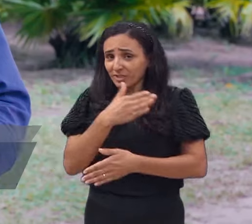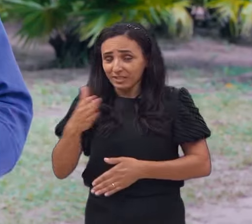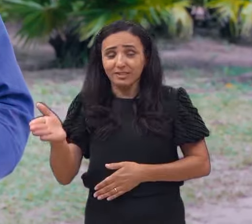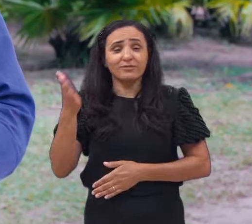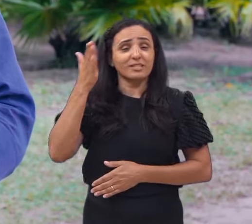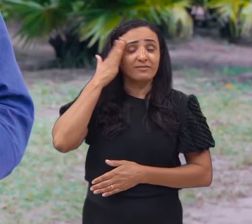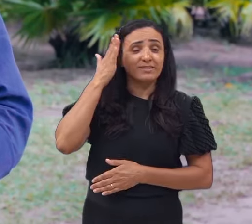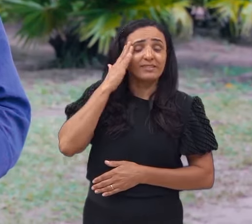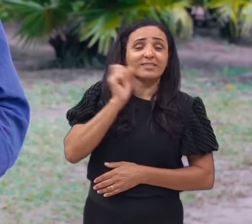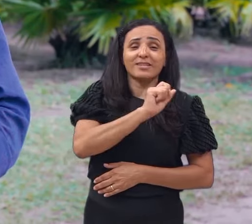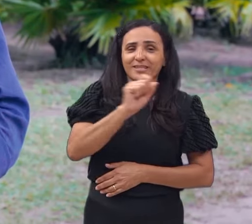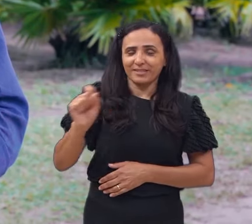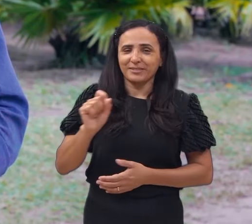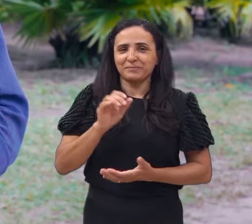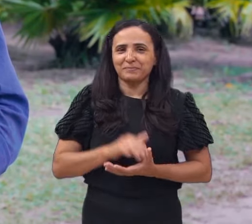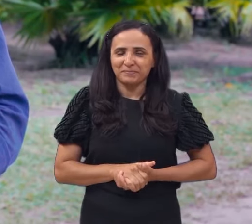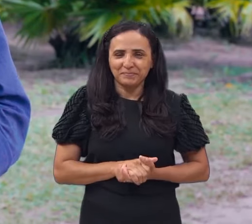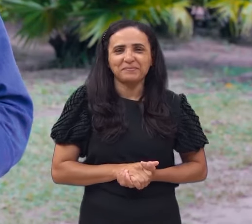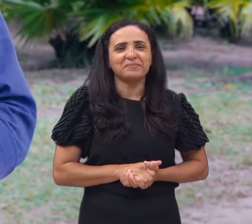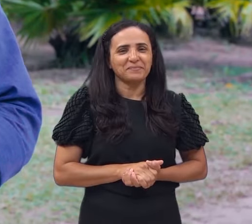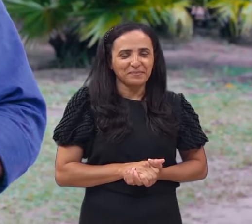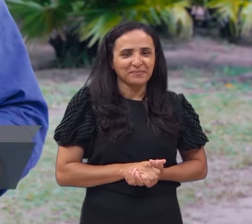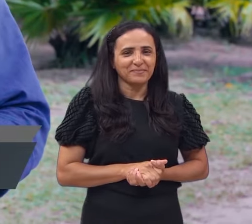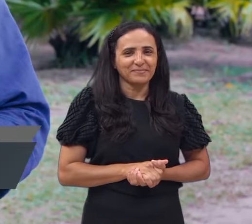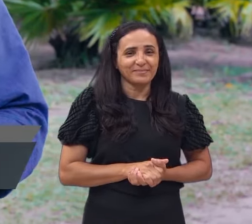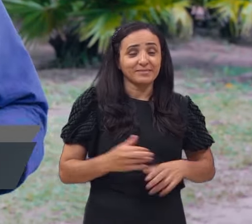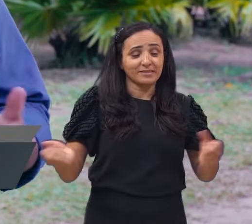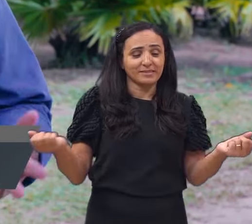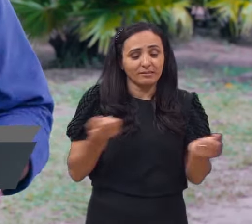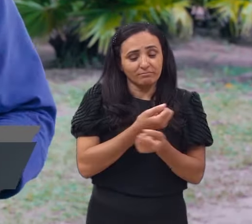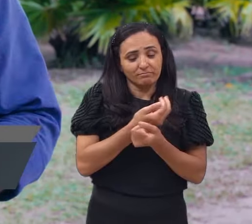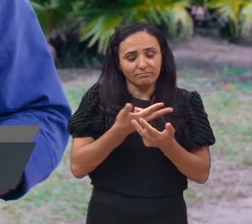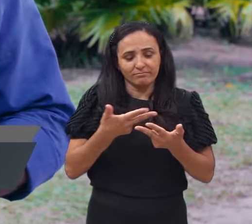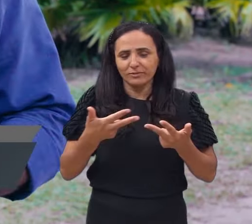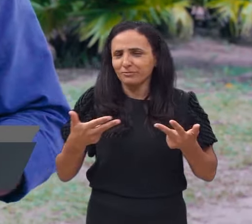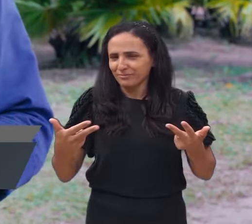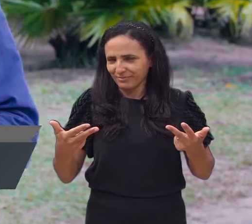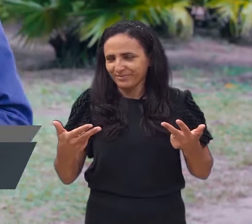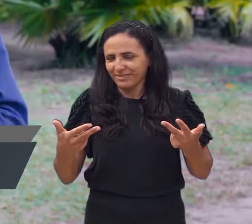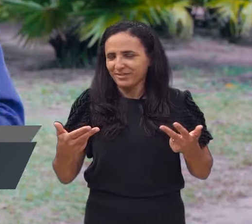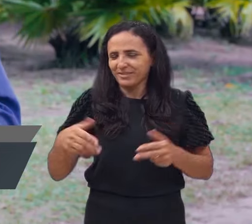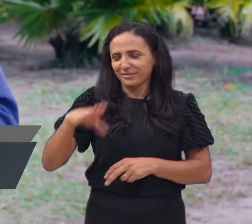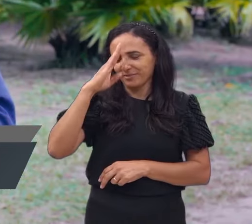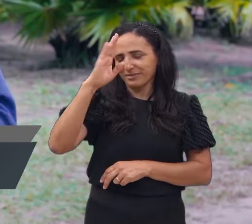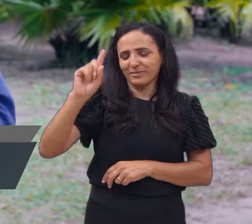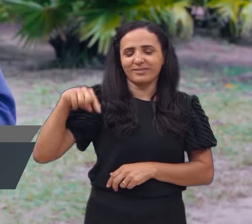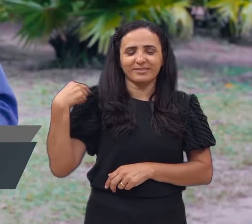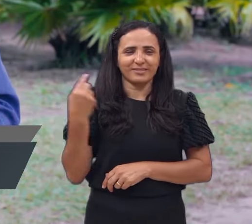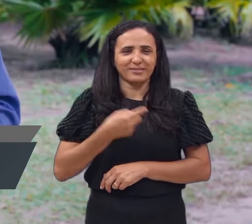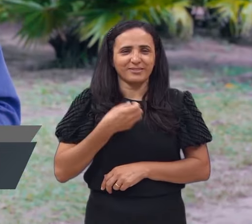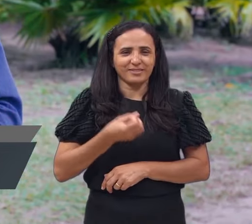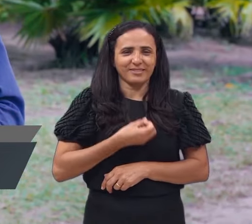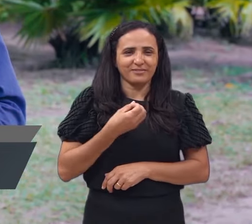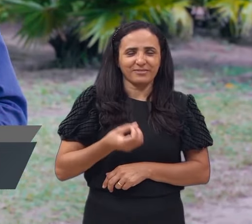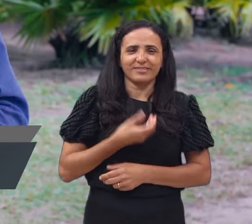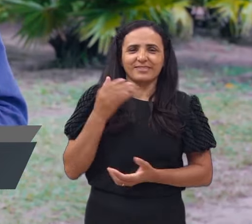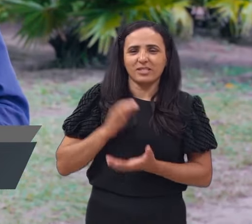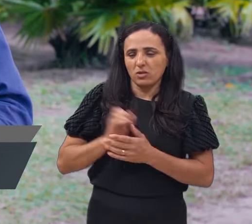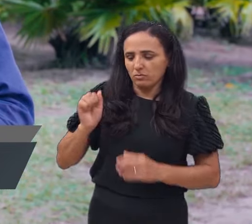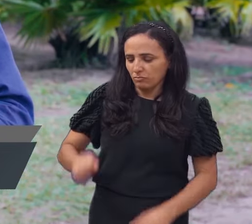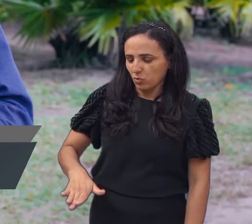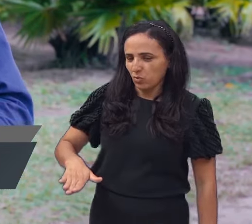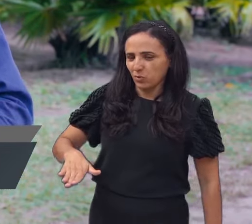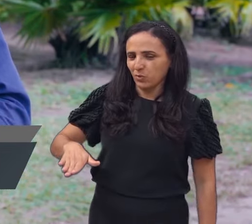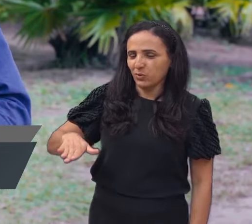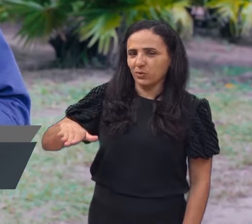Queridos e amados irmãos, uma das coisas primordiais de nossas vidas, sempre, desde criança, logo, muito